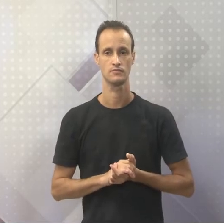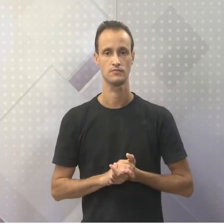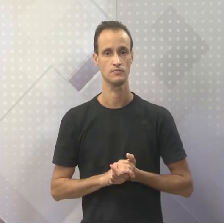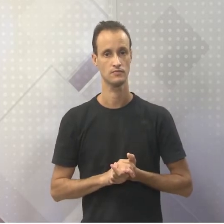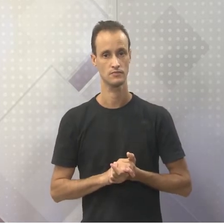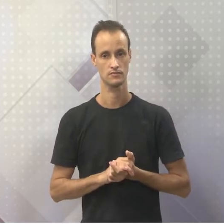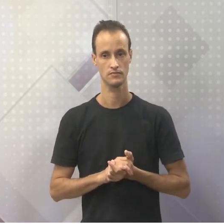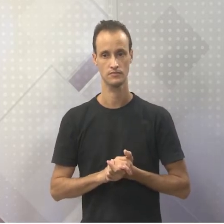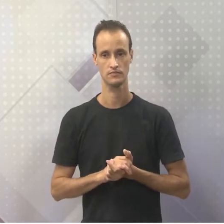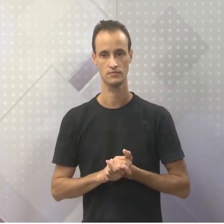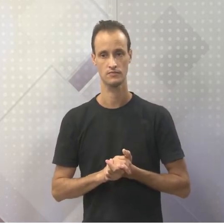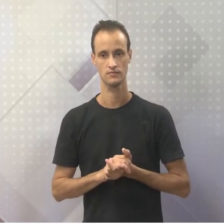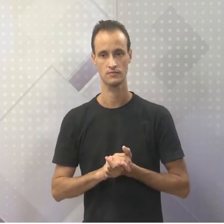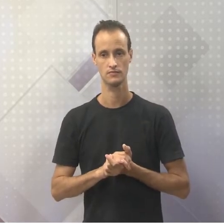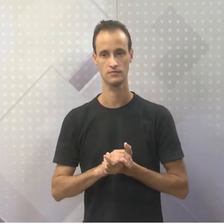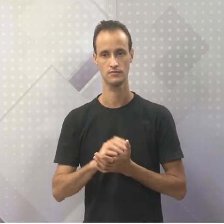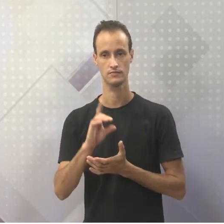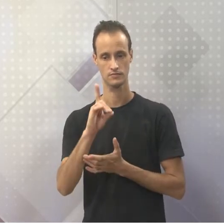Deméter,